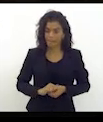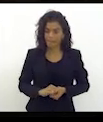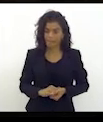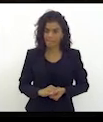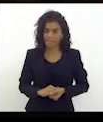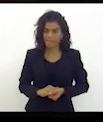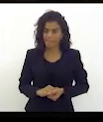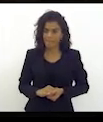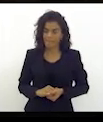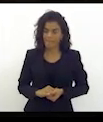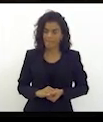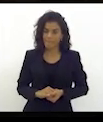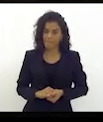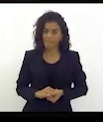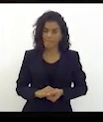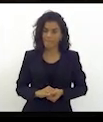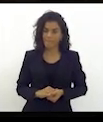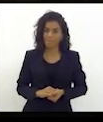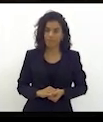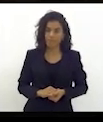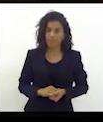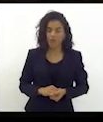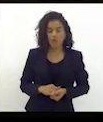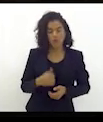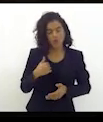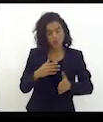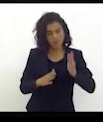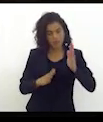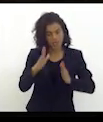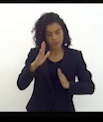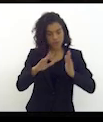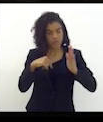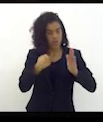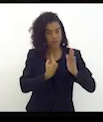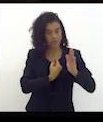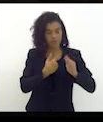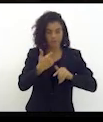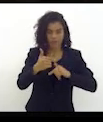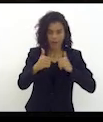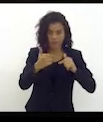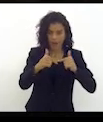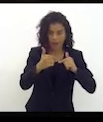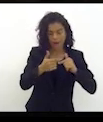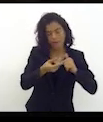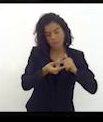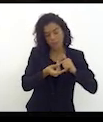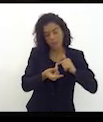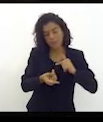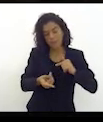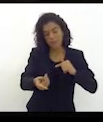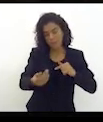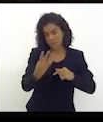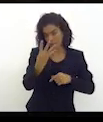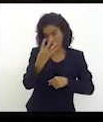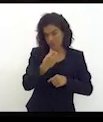o nosso mandato mandato longevo eu conheço